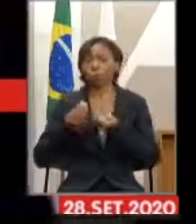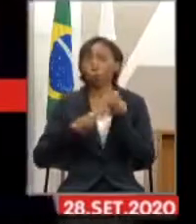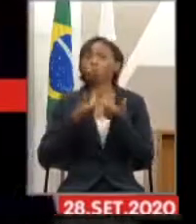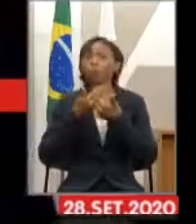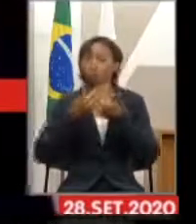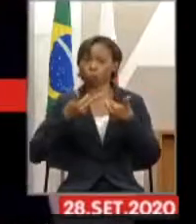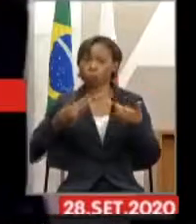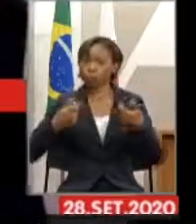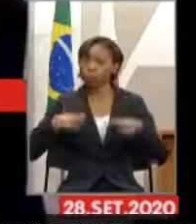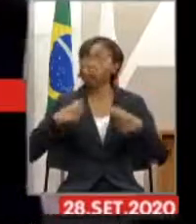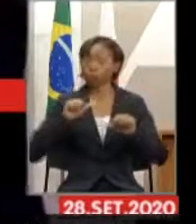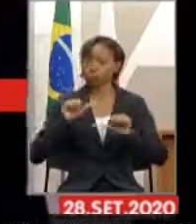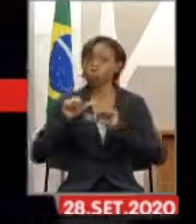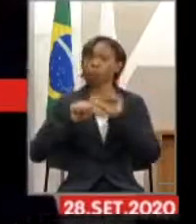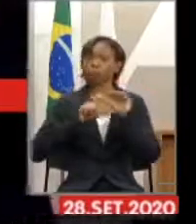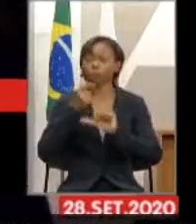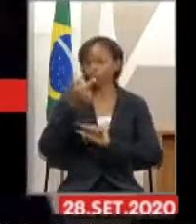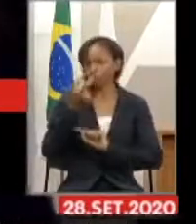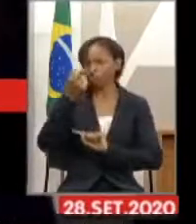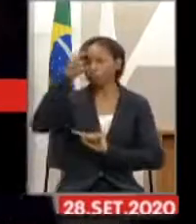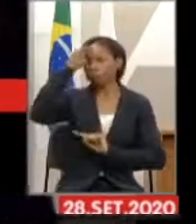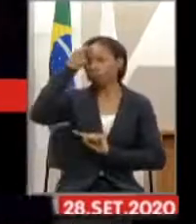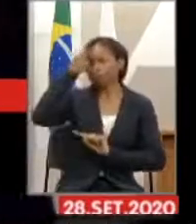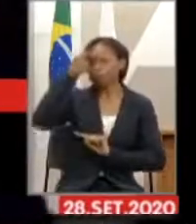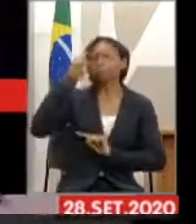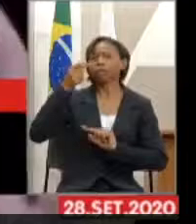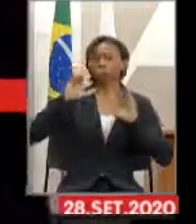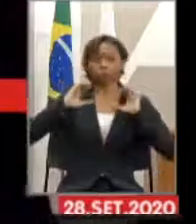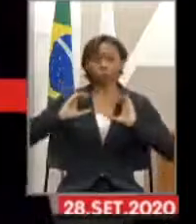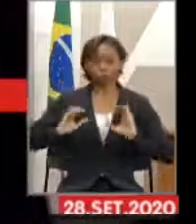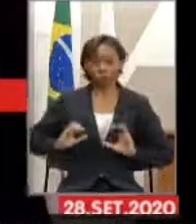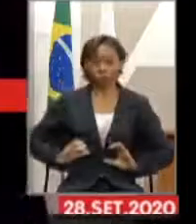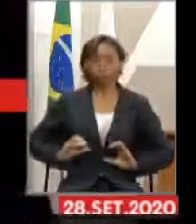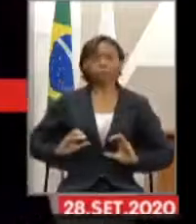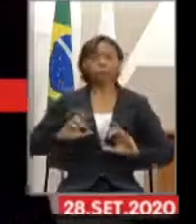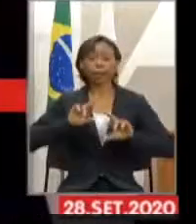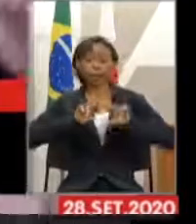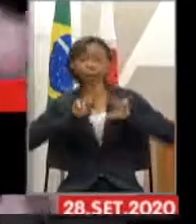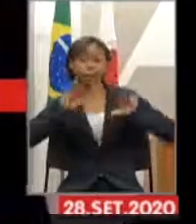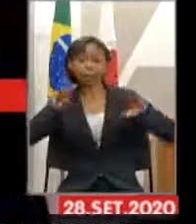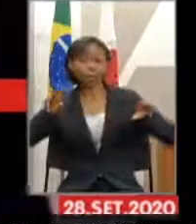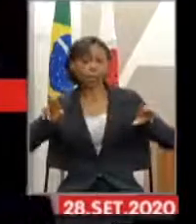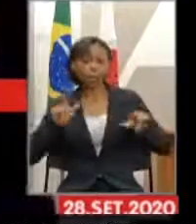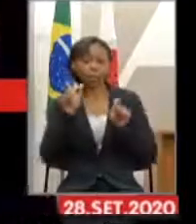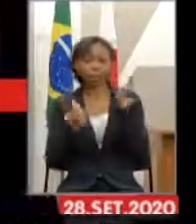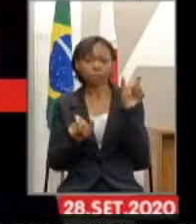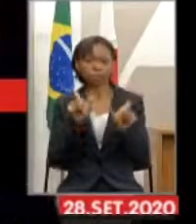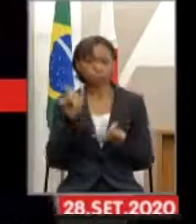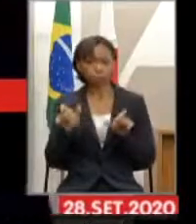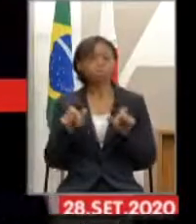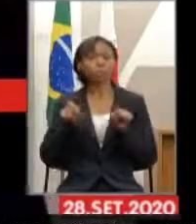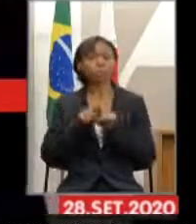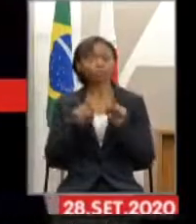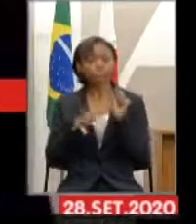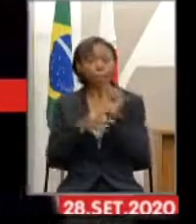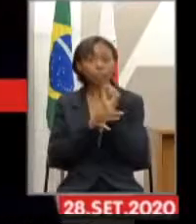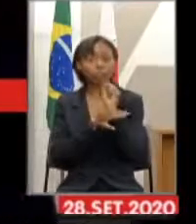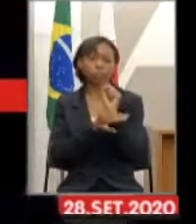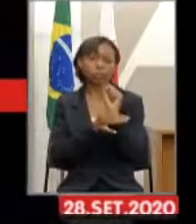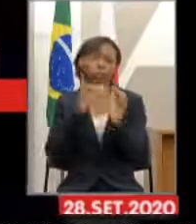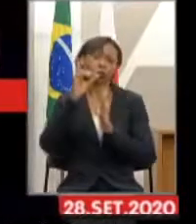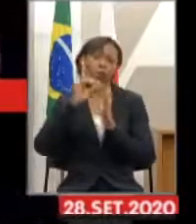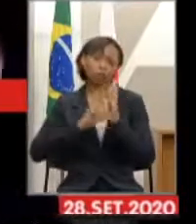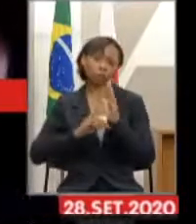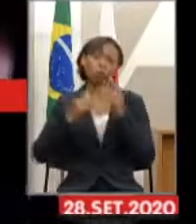em termos de conscientização do próprio cidadão, respeito à diferença, a garantia, o direito linguístico, e a